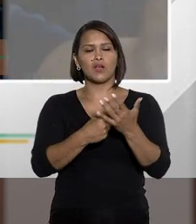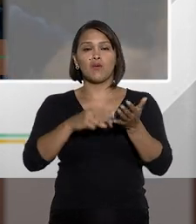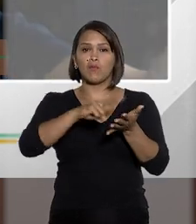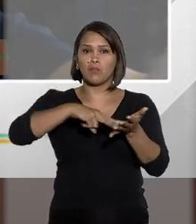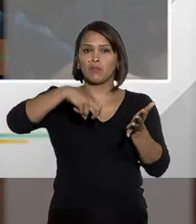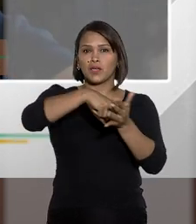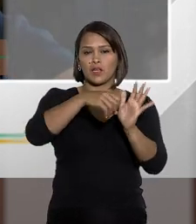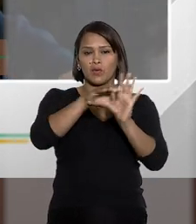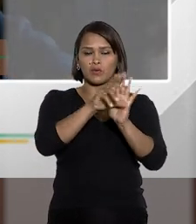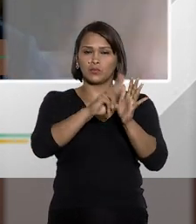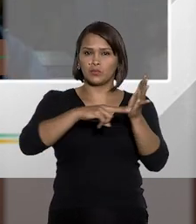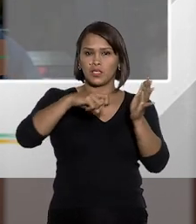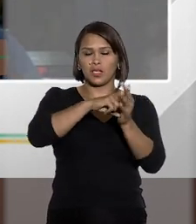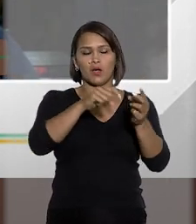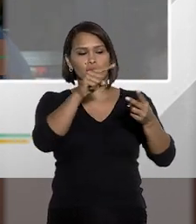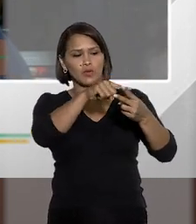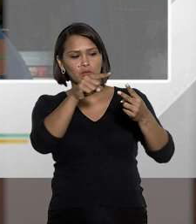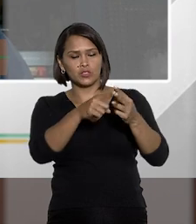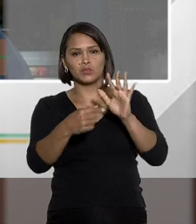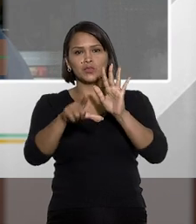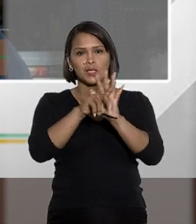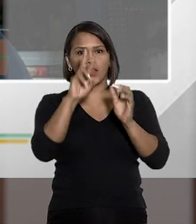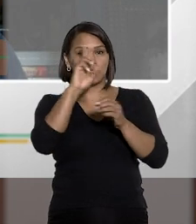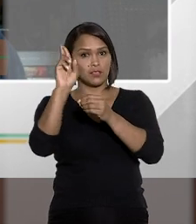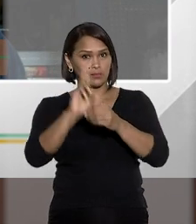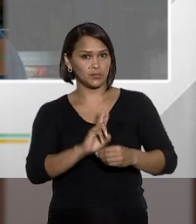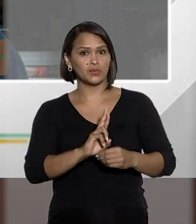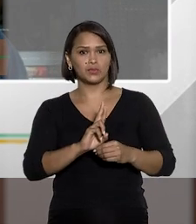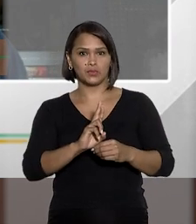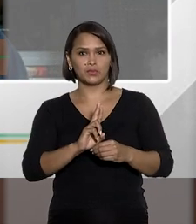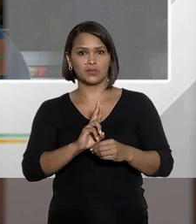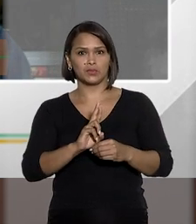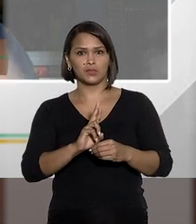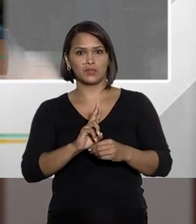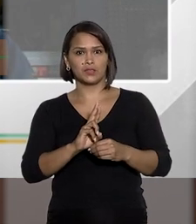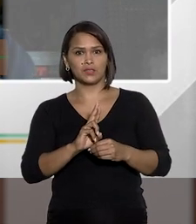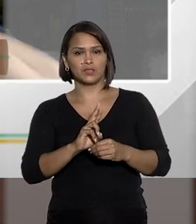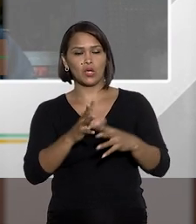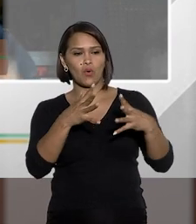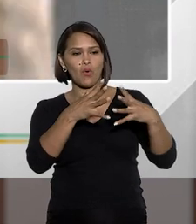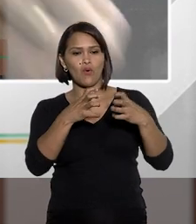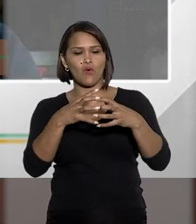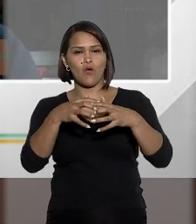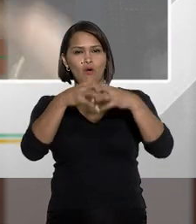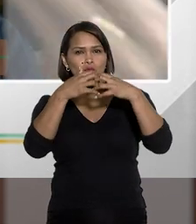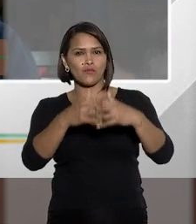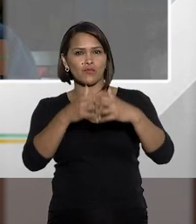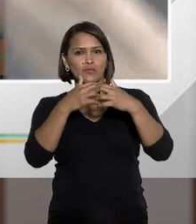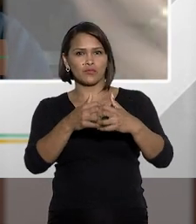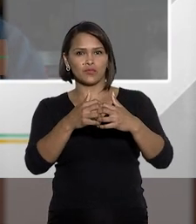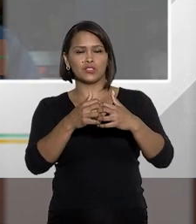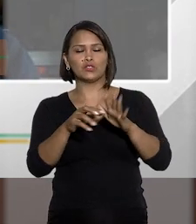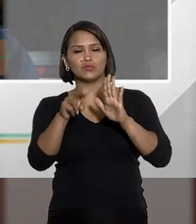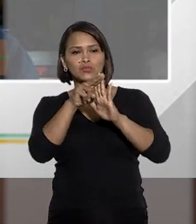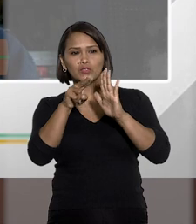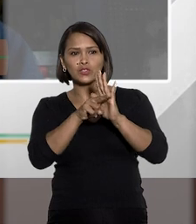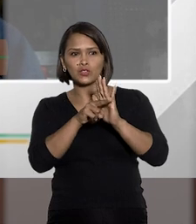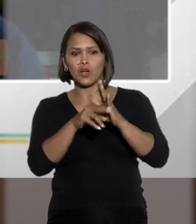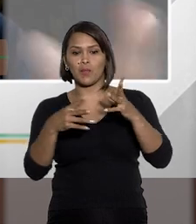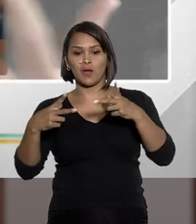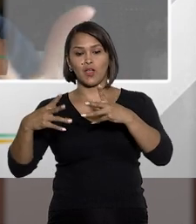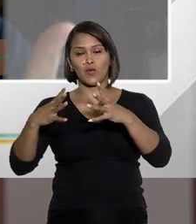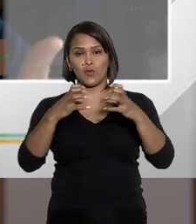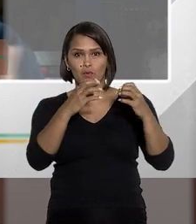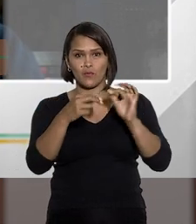um tipo penal do código penal e um tipo penal da lei de abuso de autoridade, eu estou diante de um conflito aparente de normas.